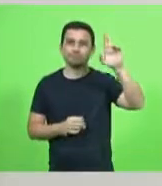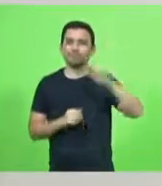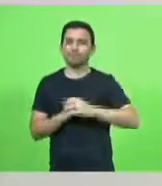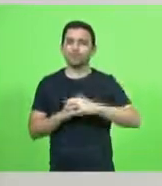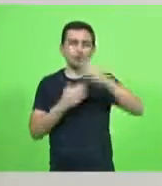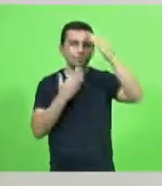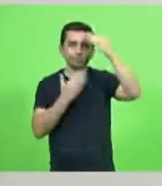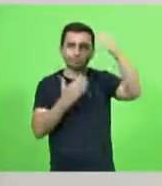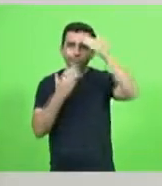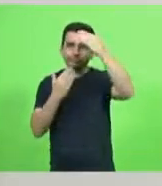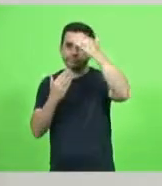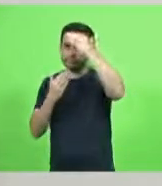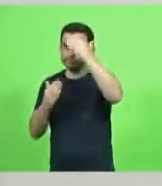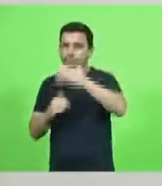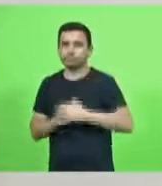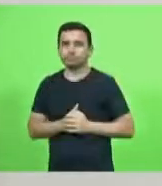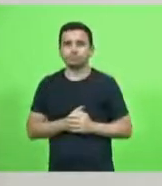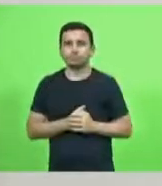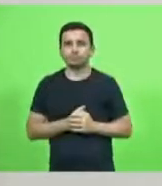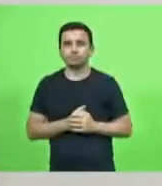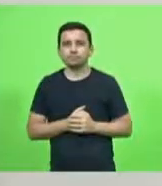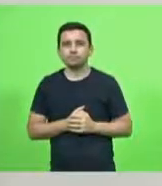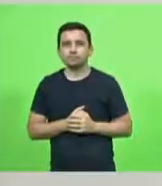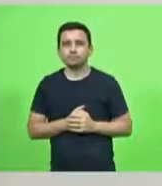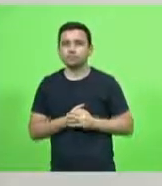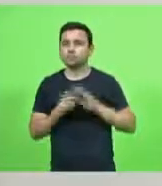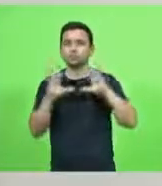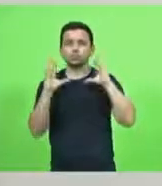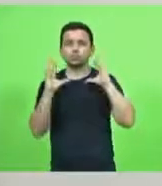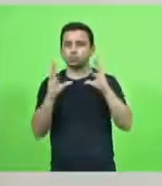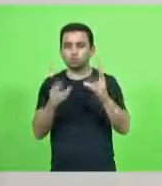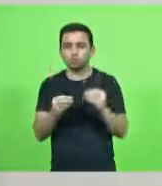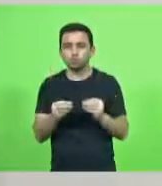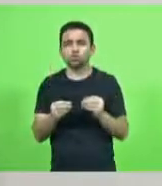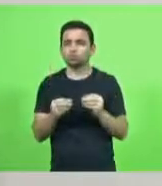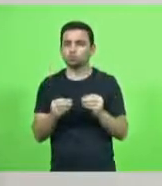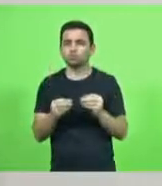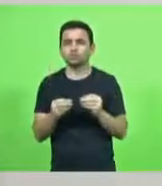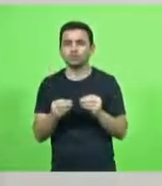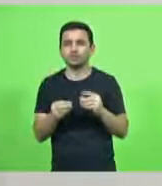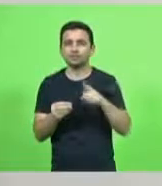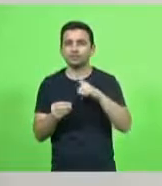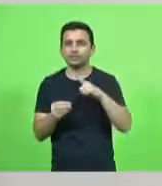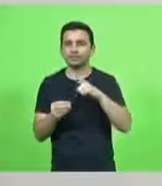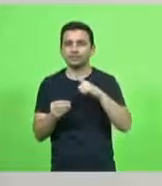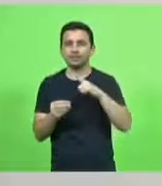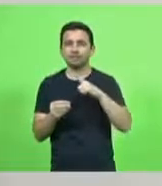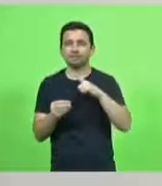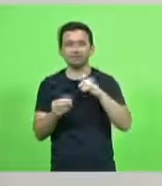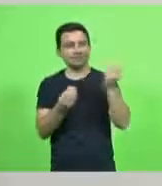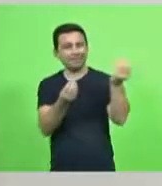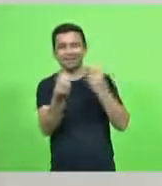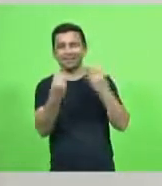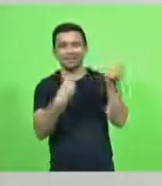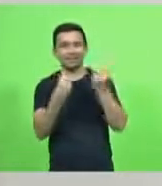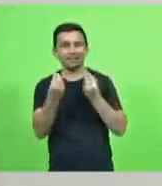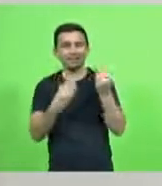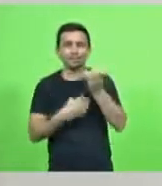obrigado por tudo quanto a nós tens feito